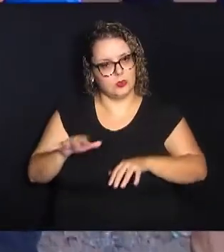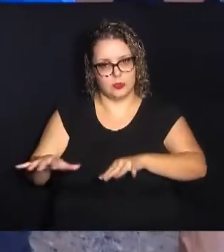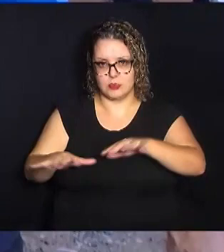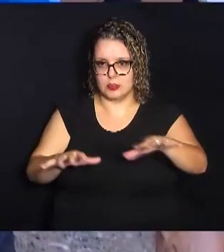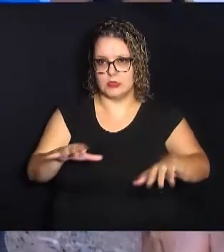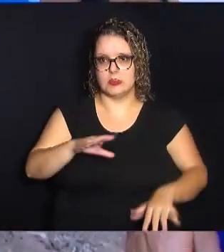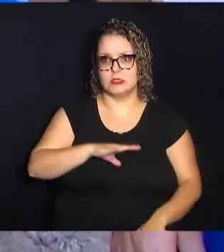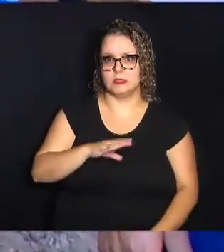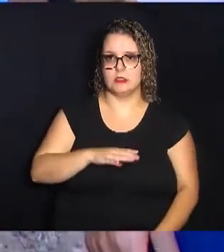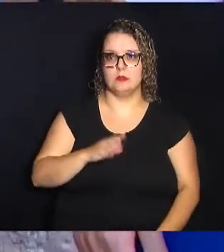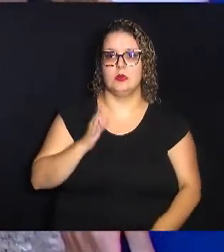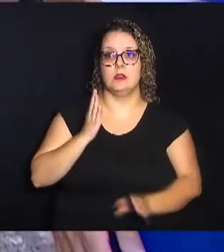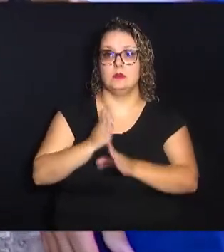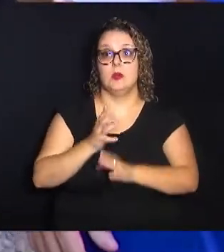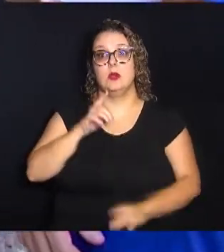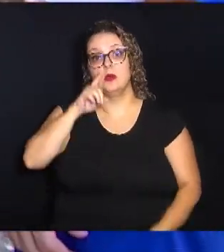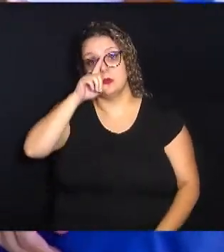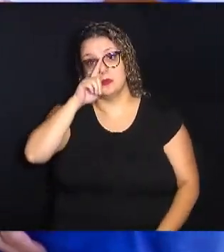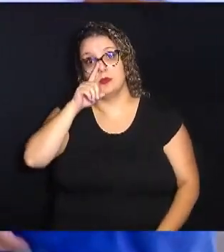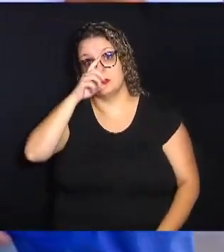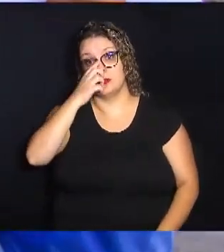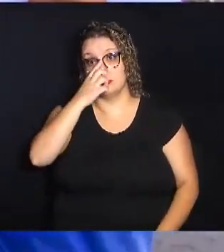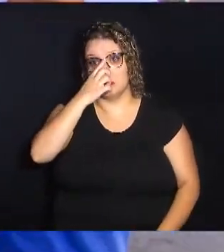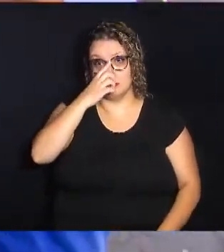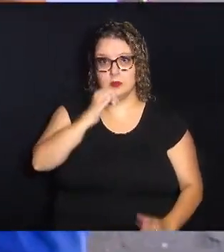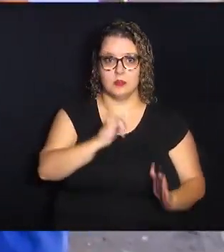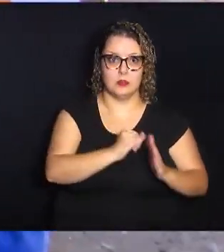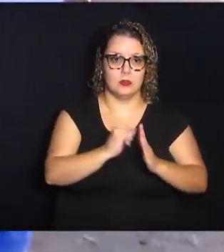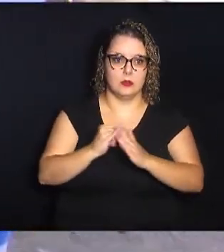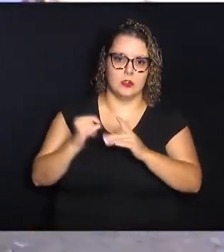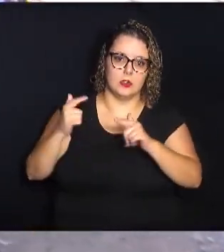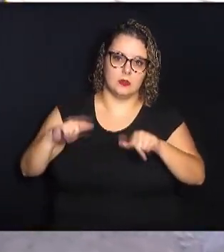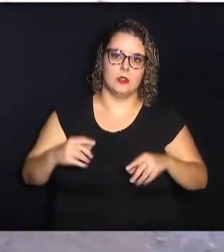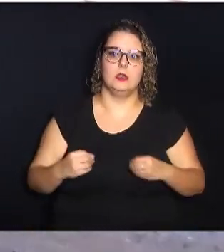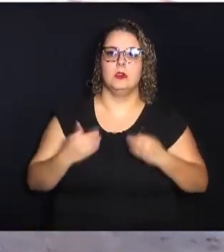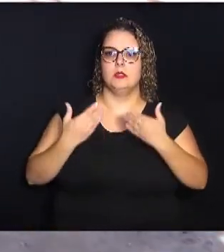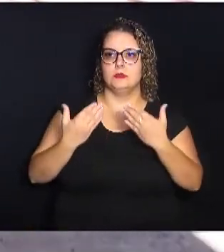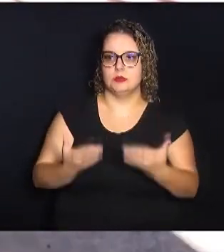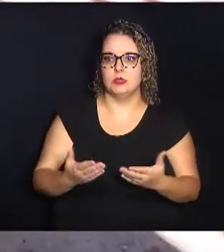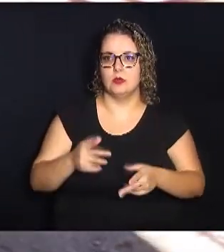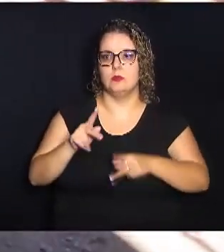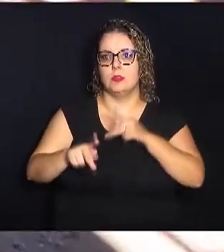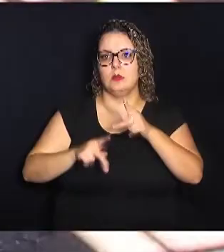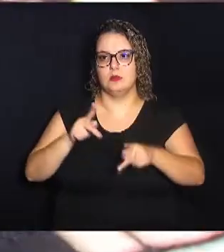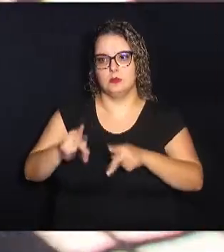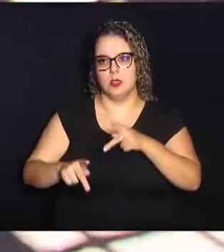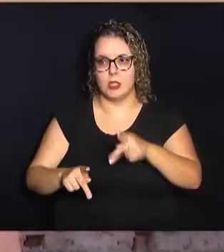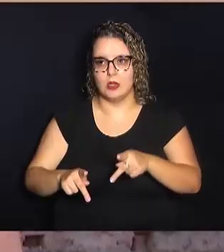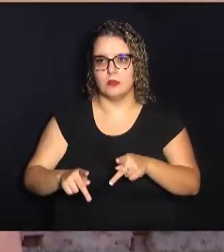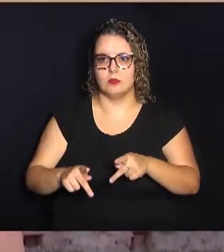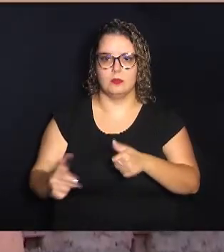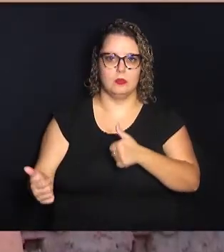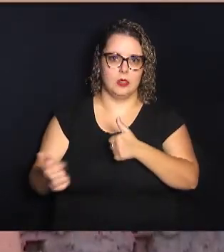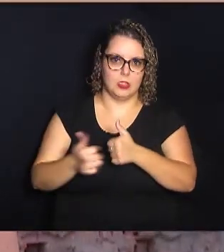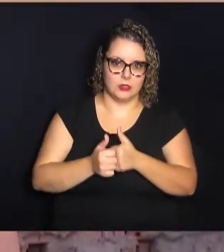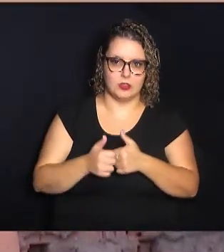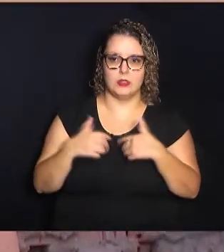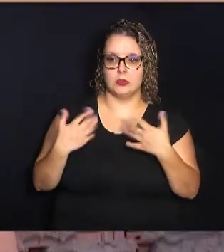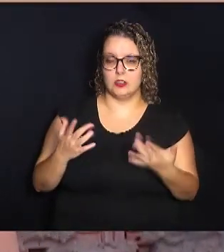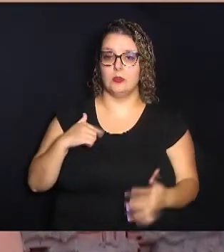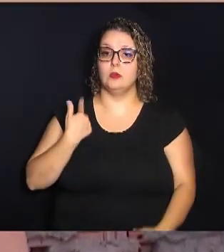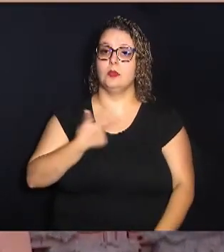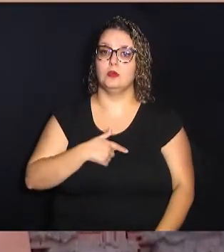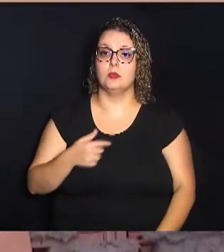mas a gente identifica o risco que aquele imóvel, que aquele local traz para a população que está ali próxima. Então, a gente